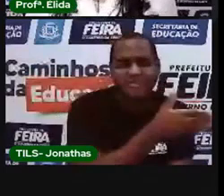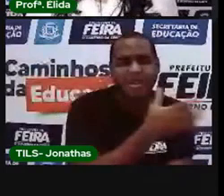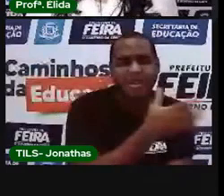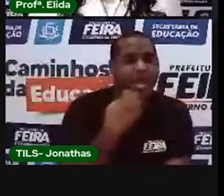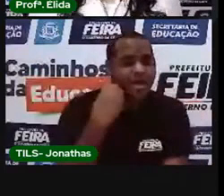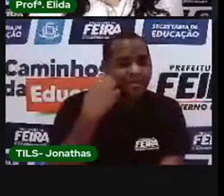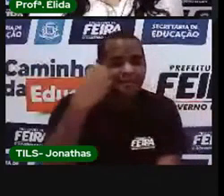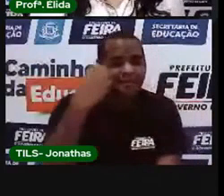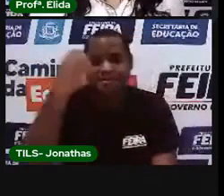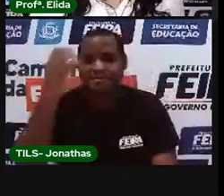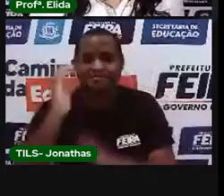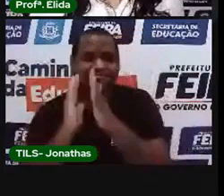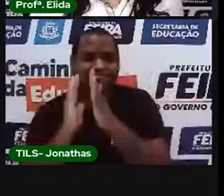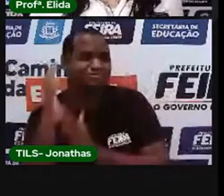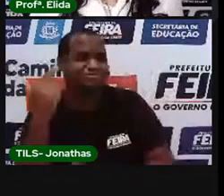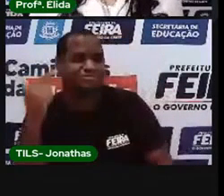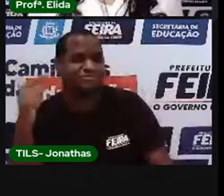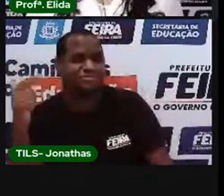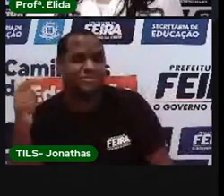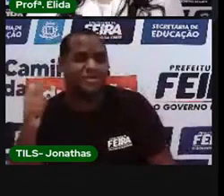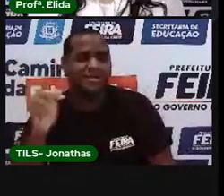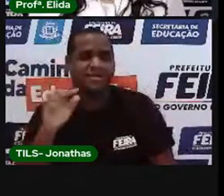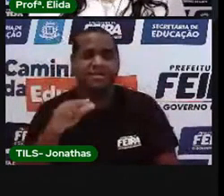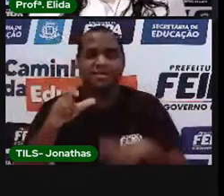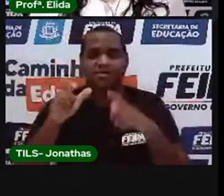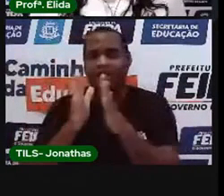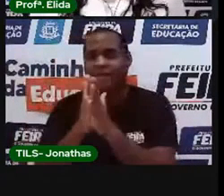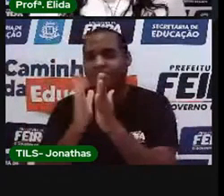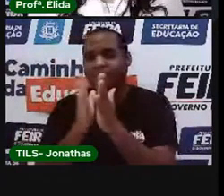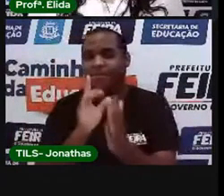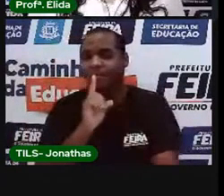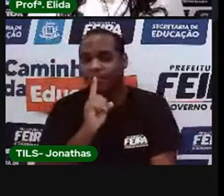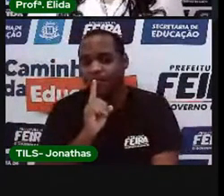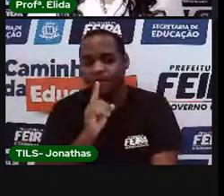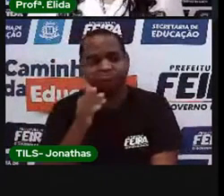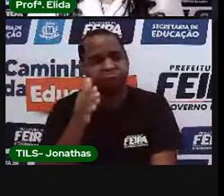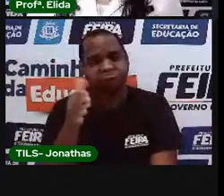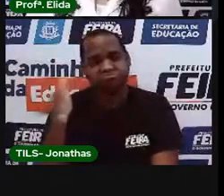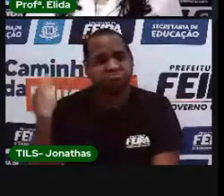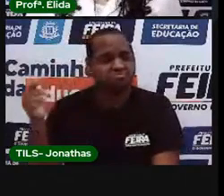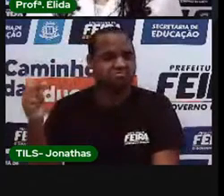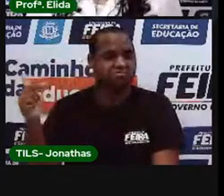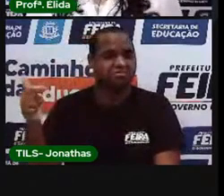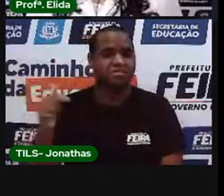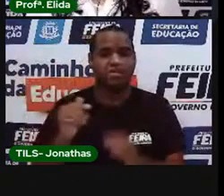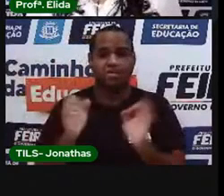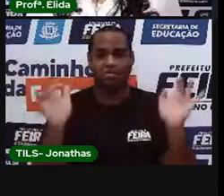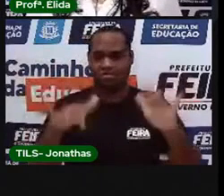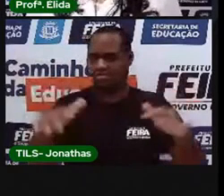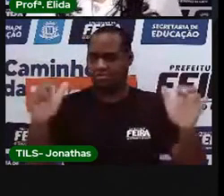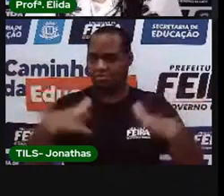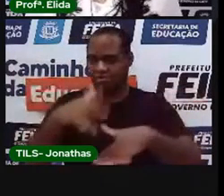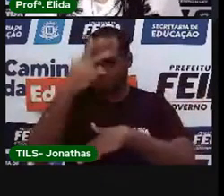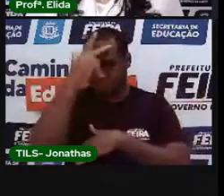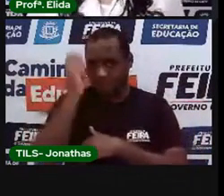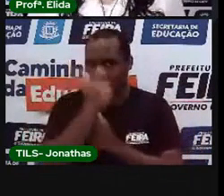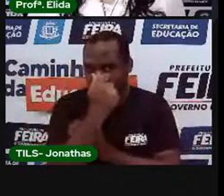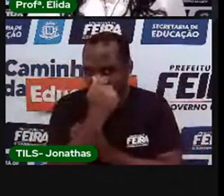poder viajar. Não ir em festas de aniversário. Porque não pode aglomerar as pessoas.